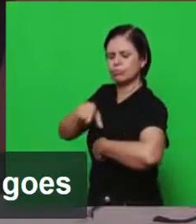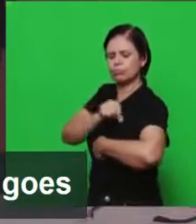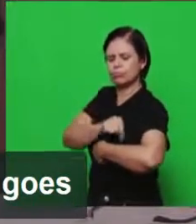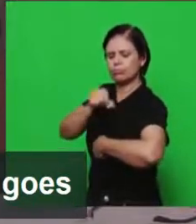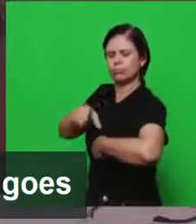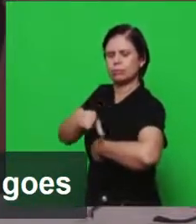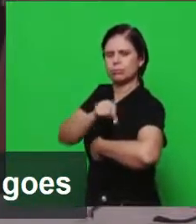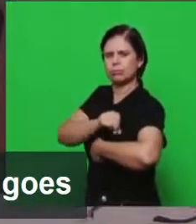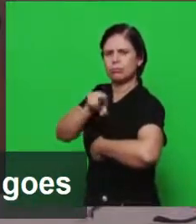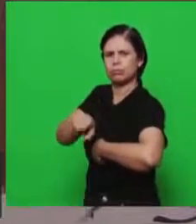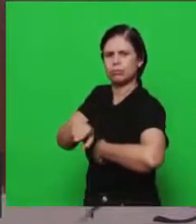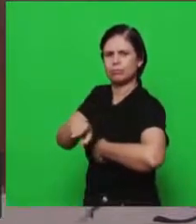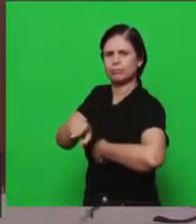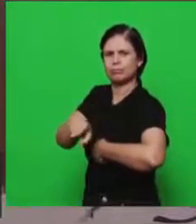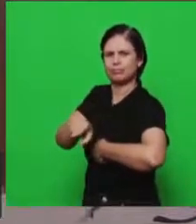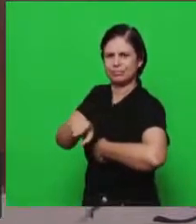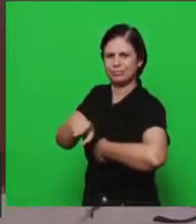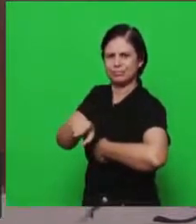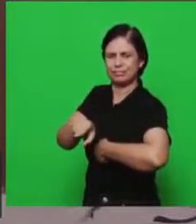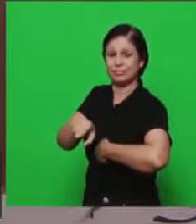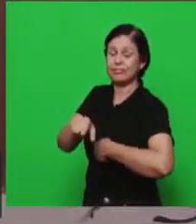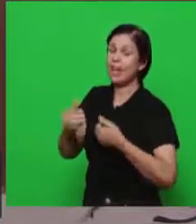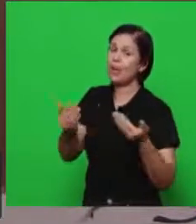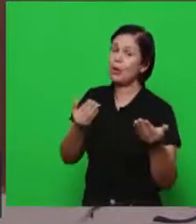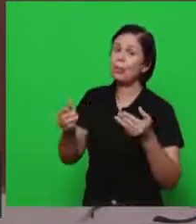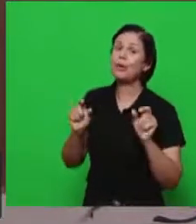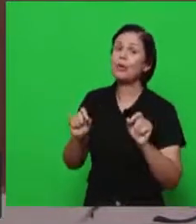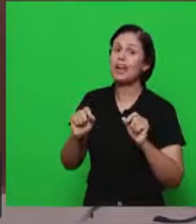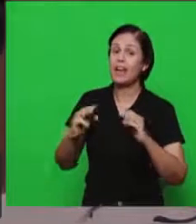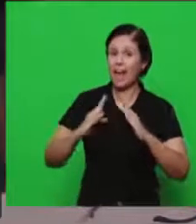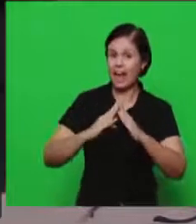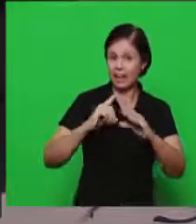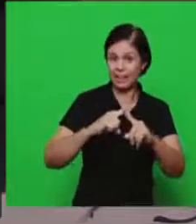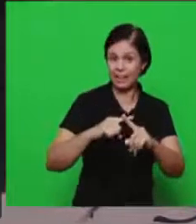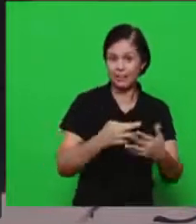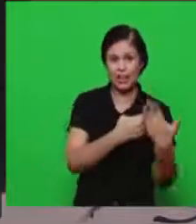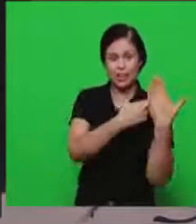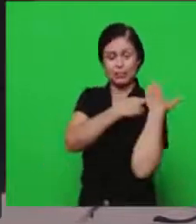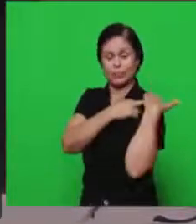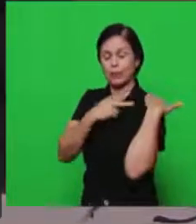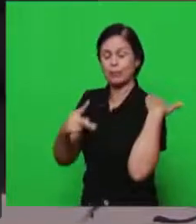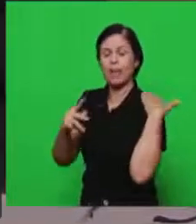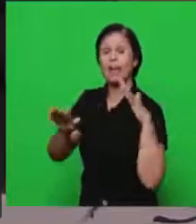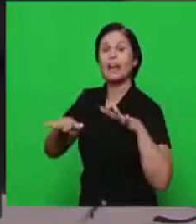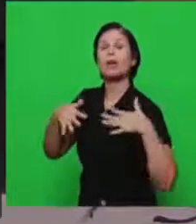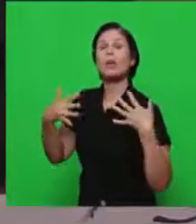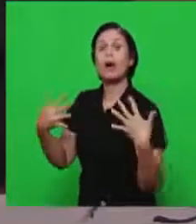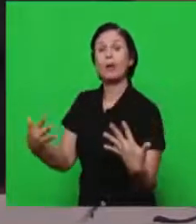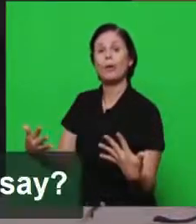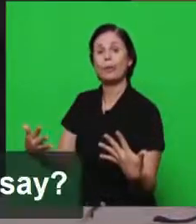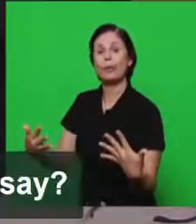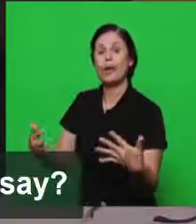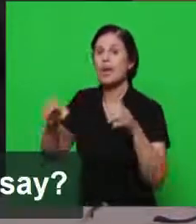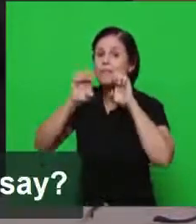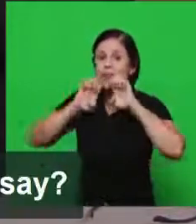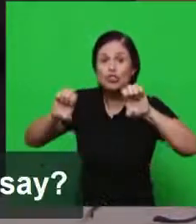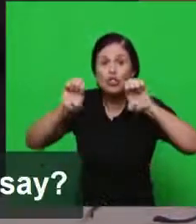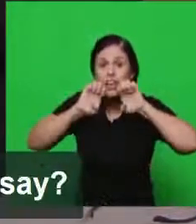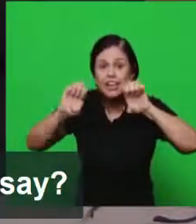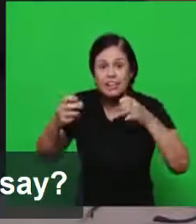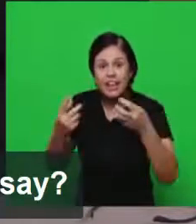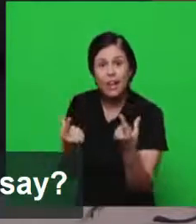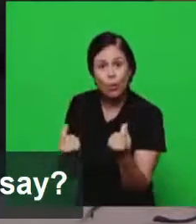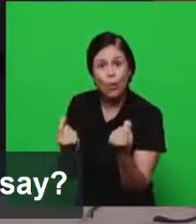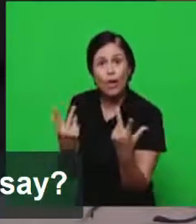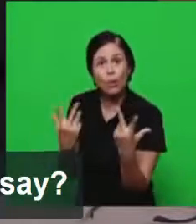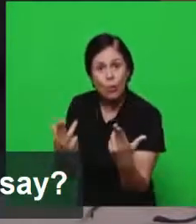igreja faz ela vai semear a palavra o que que é importante agora nessas duas